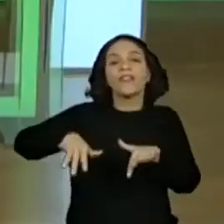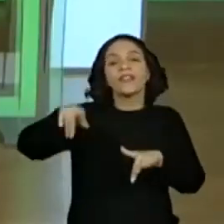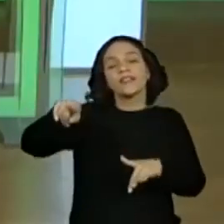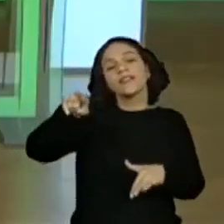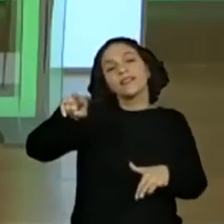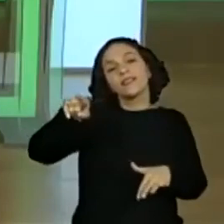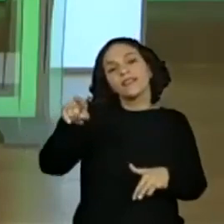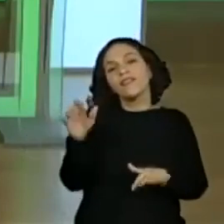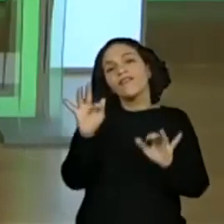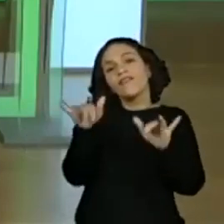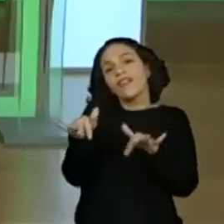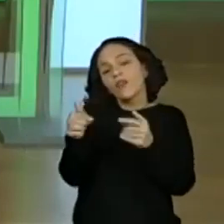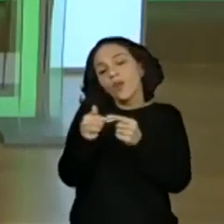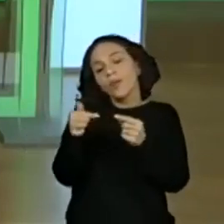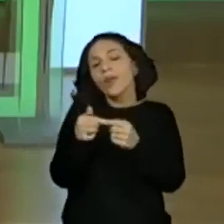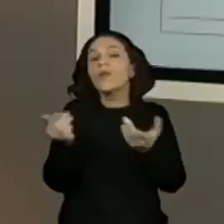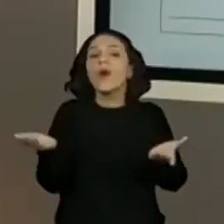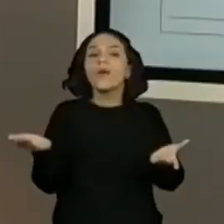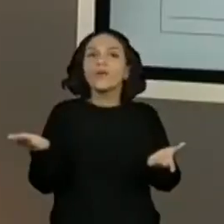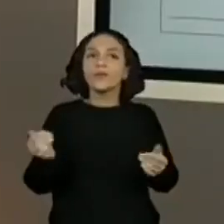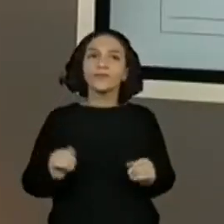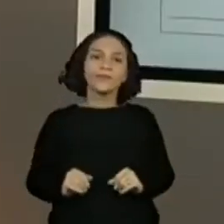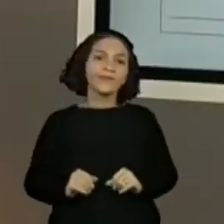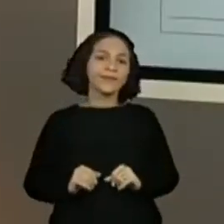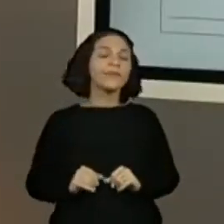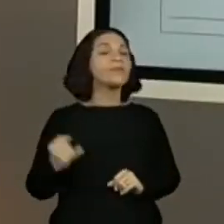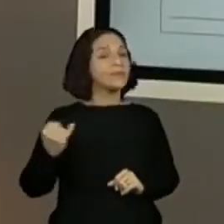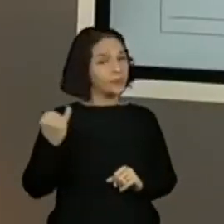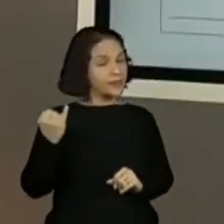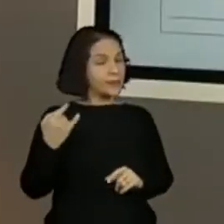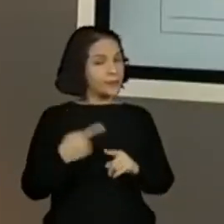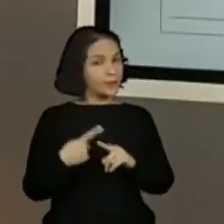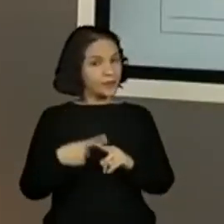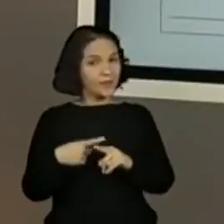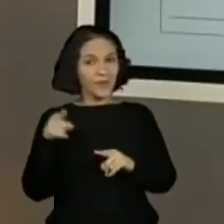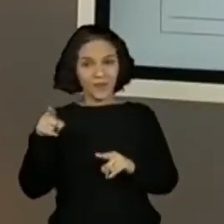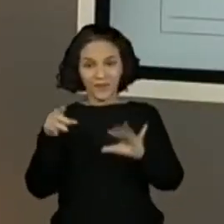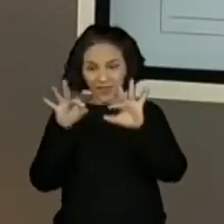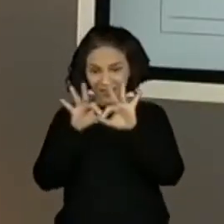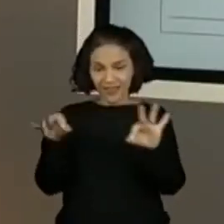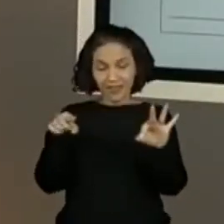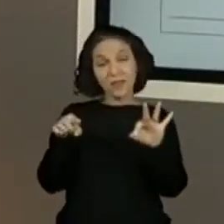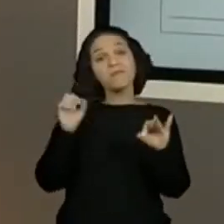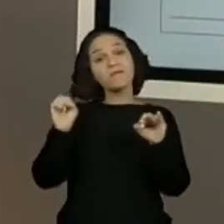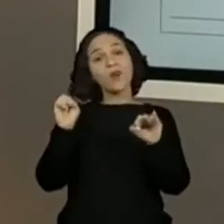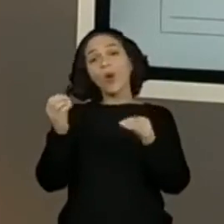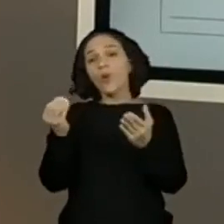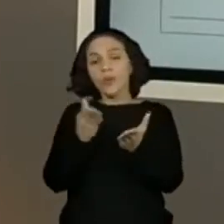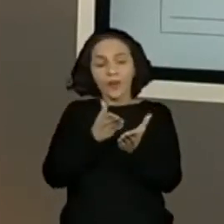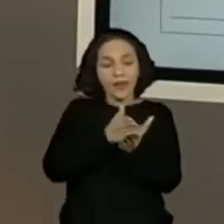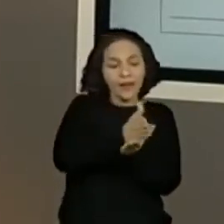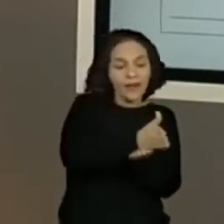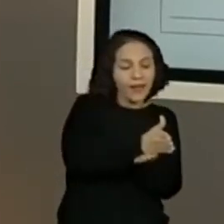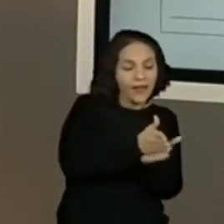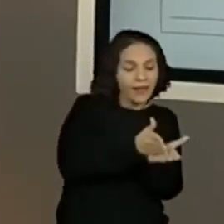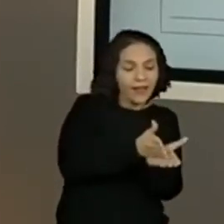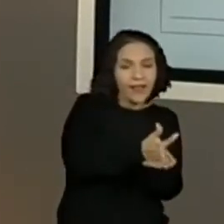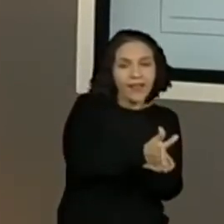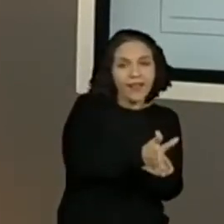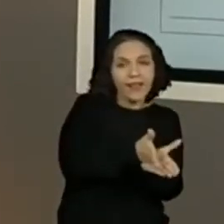conto. Possíveis finais. Vamos lá. É importante. Porque é a partir desse possível final que nós vamos